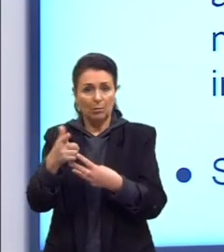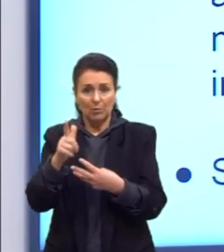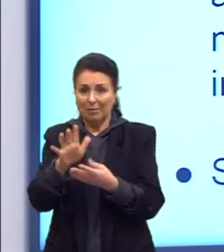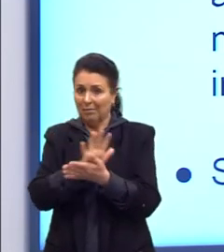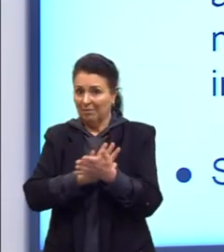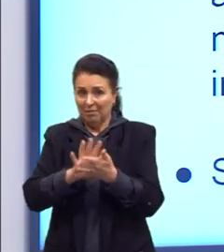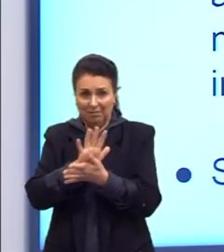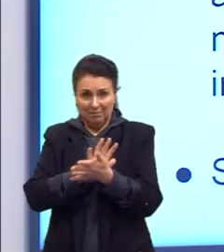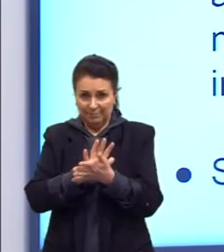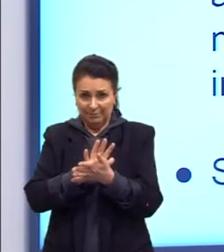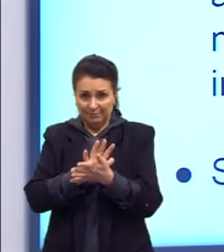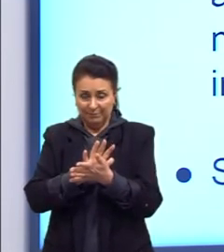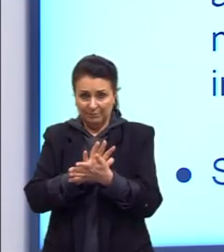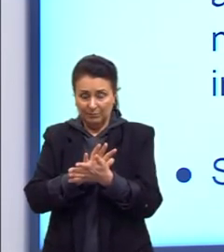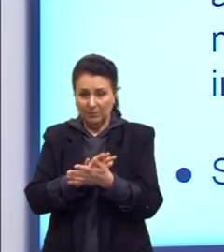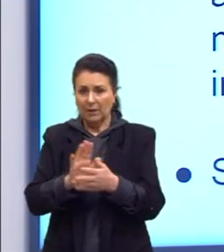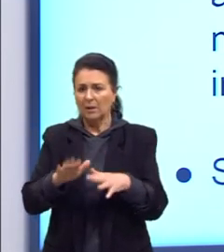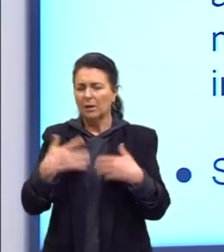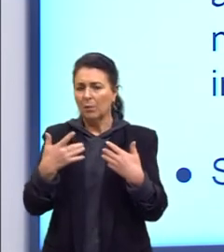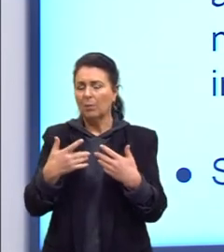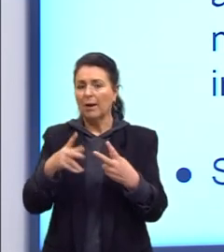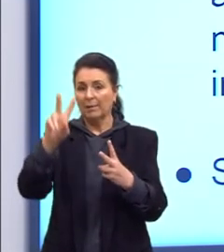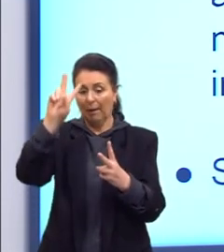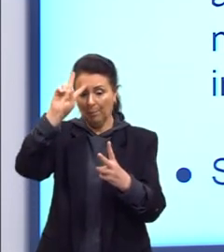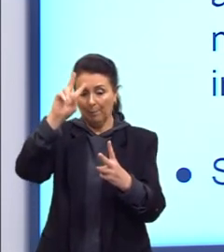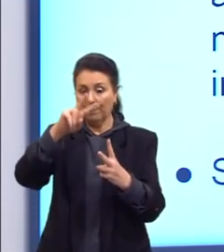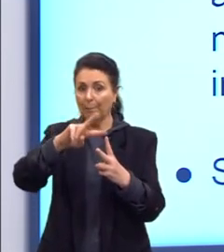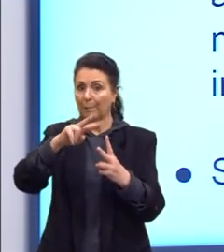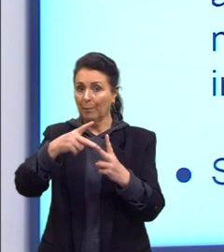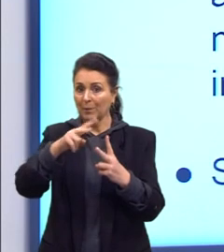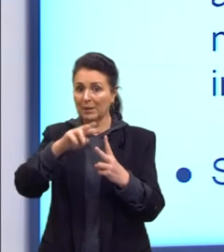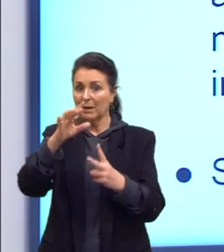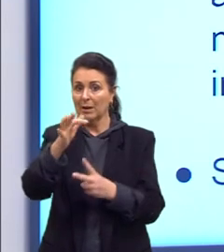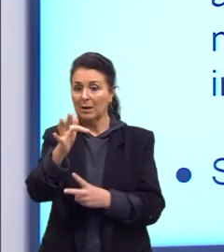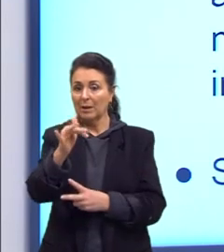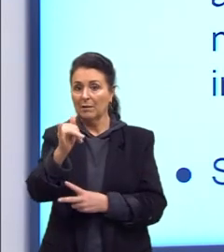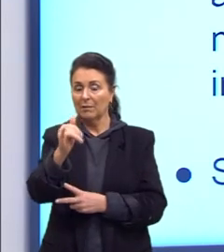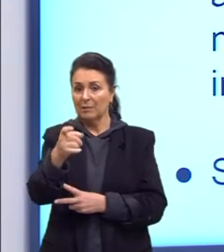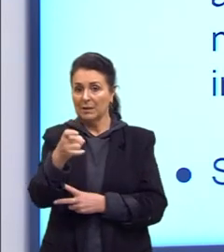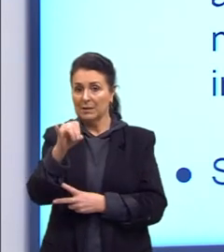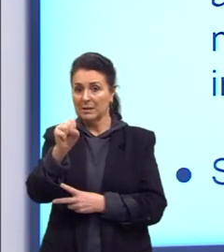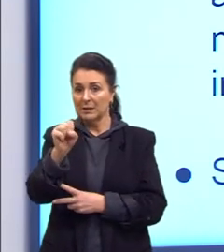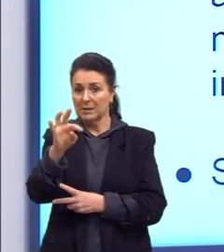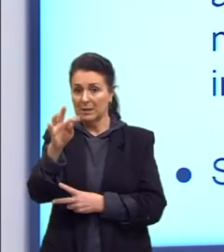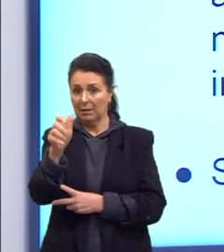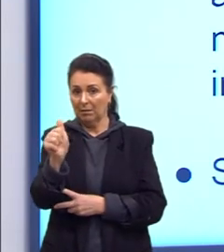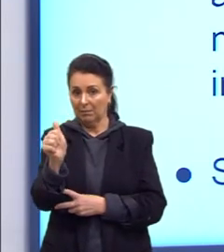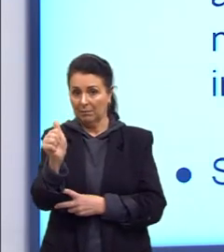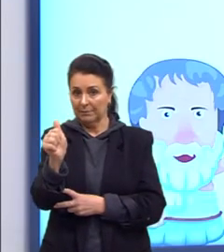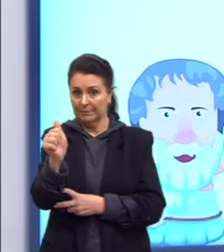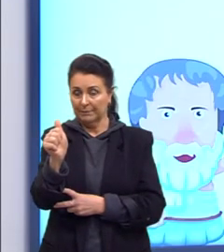Então, essa é a hipótese fixista, espécies fixas.